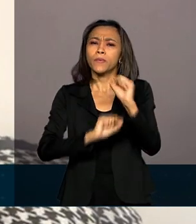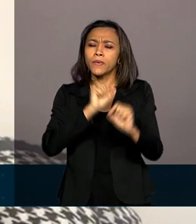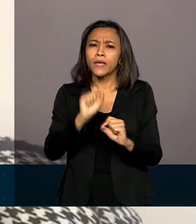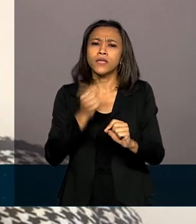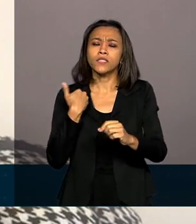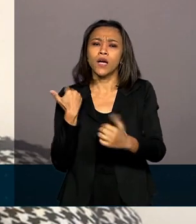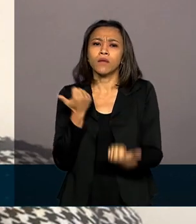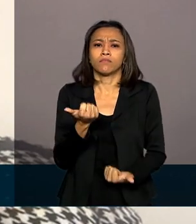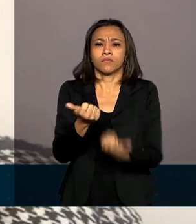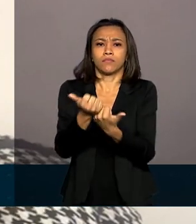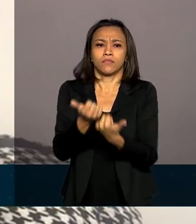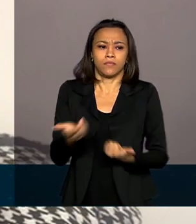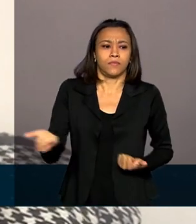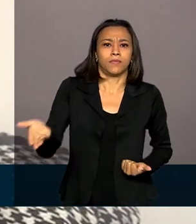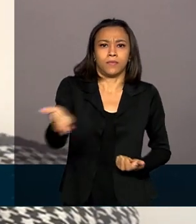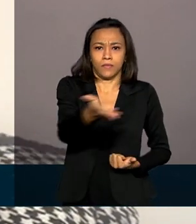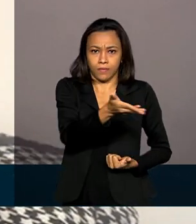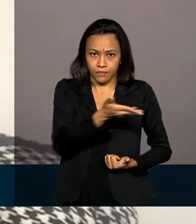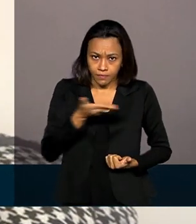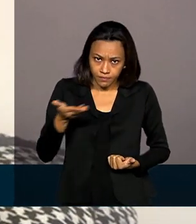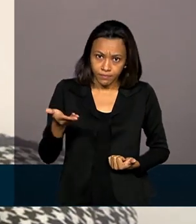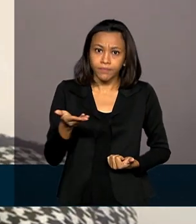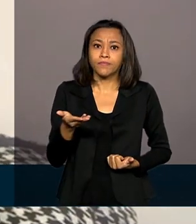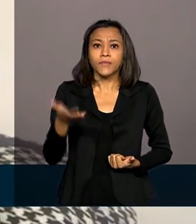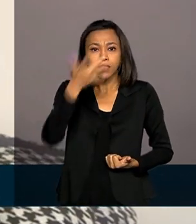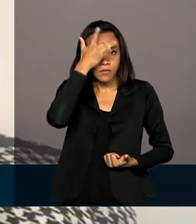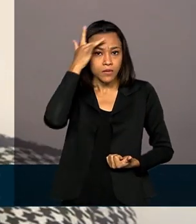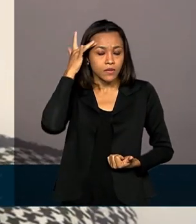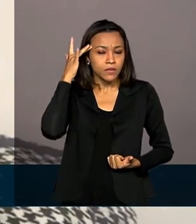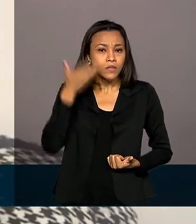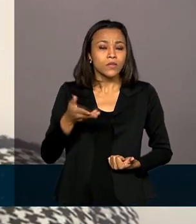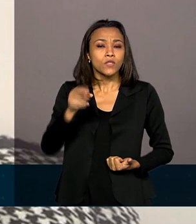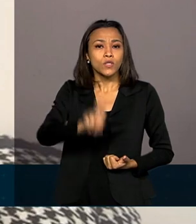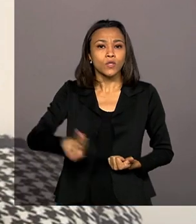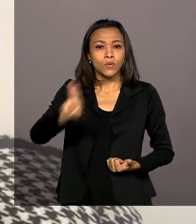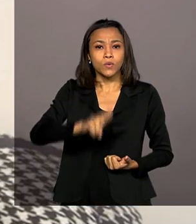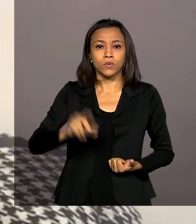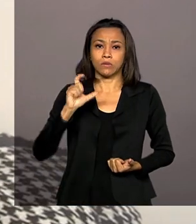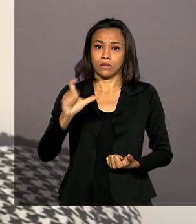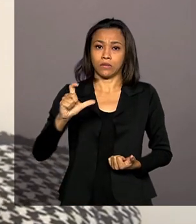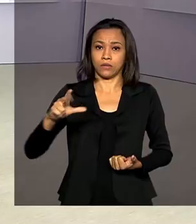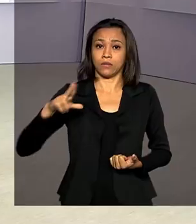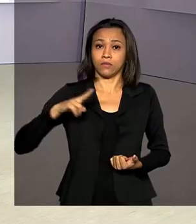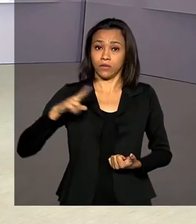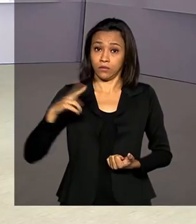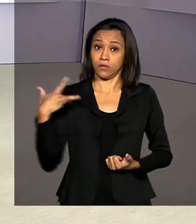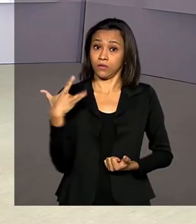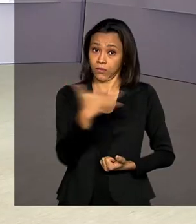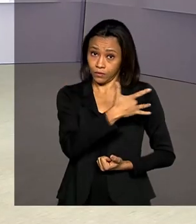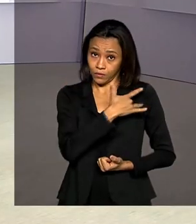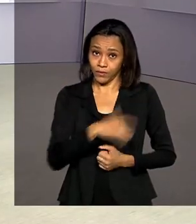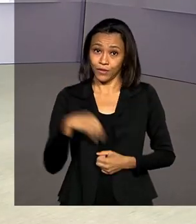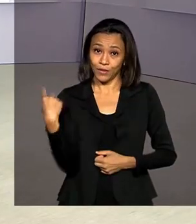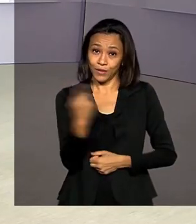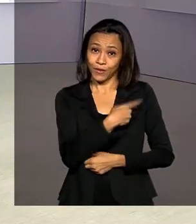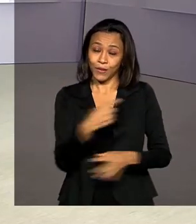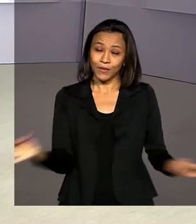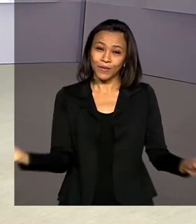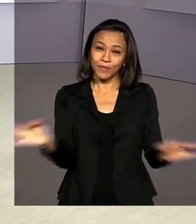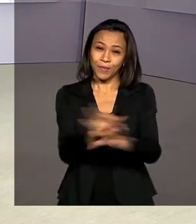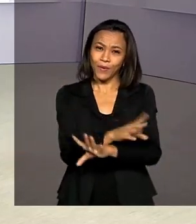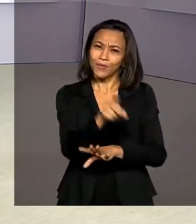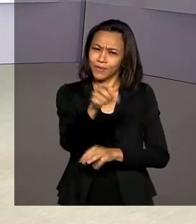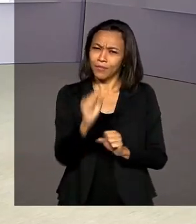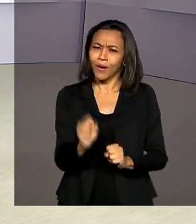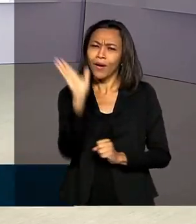beneficiar os usuários dos planos de saúde. A gente fica por aqui e